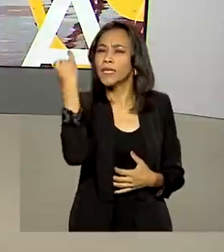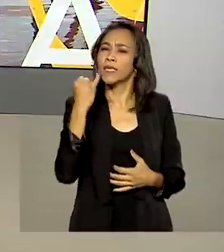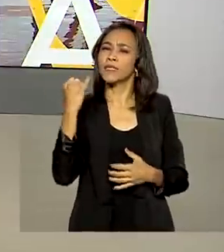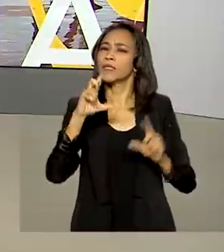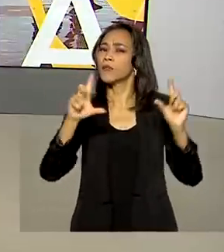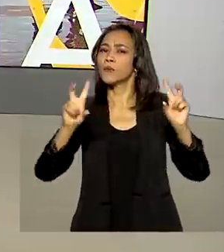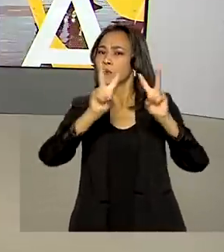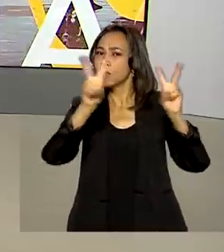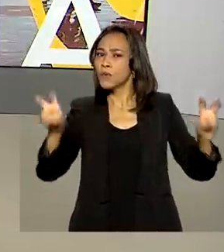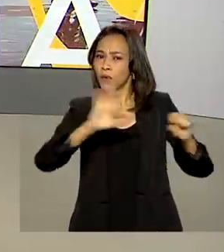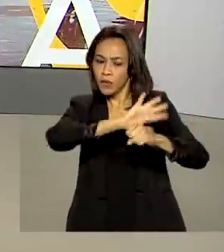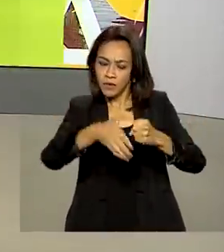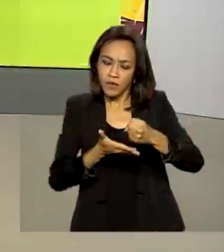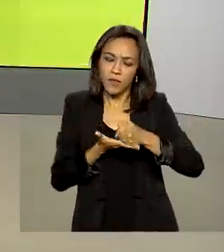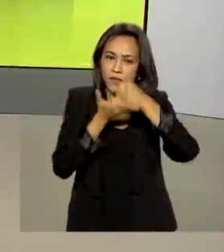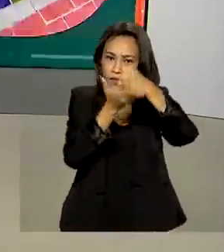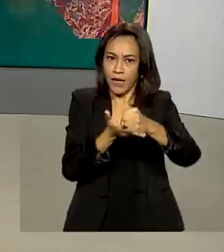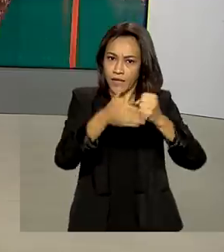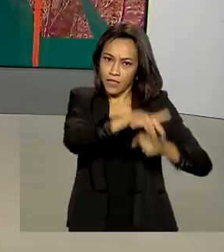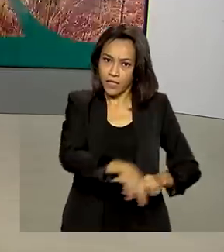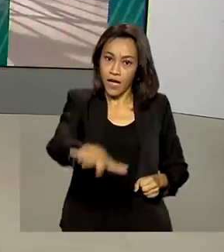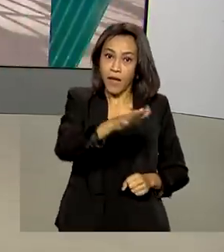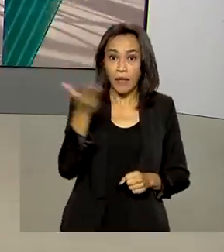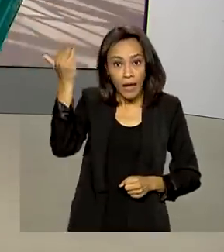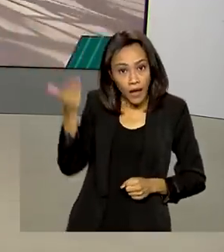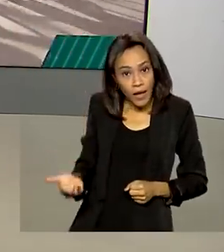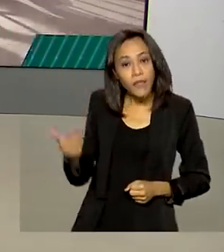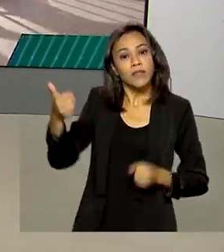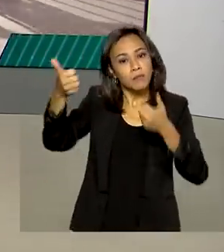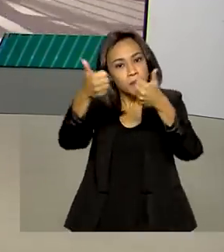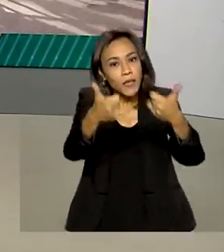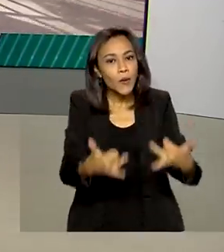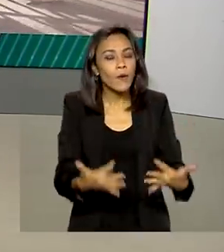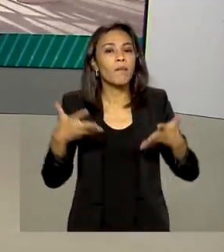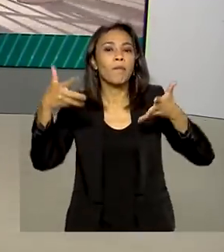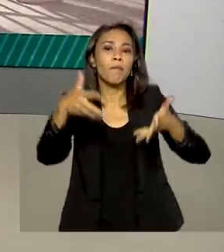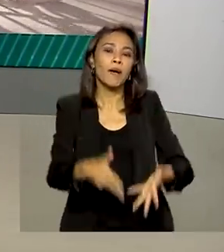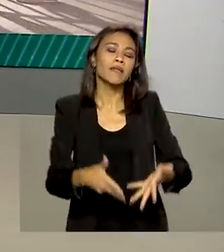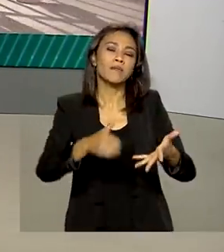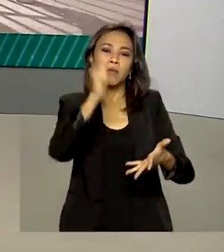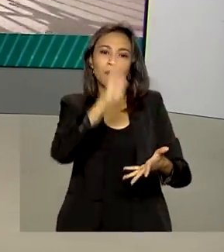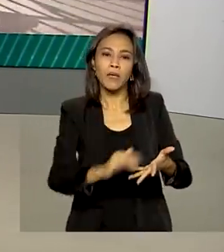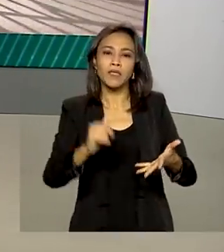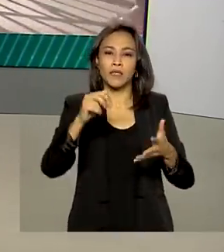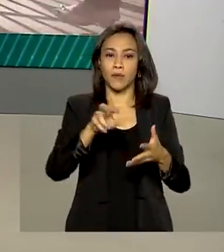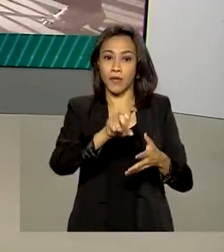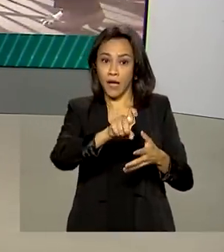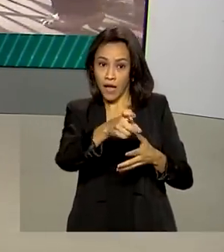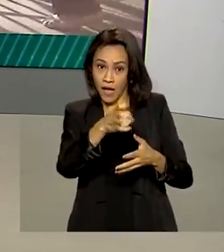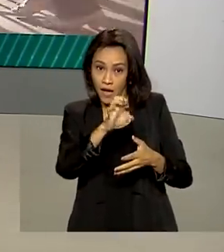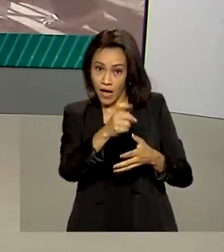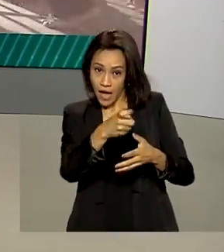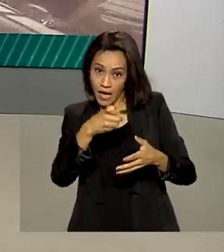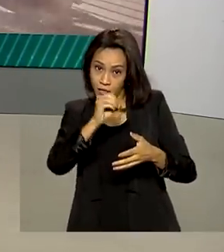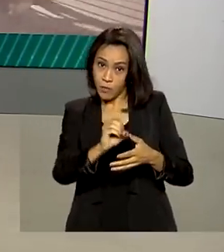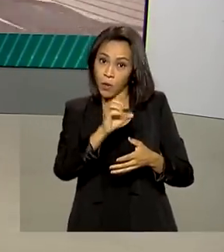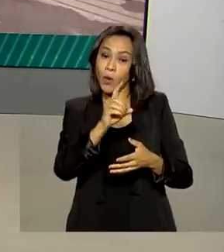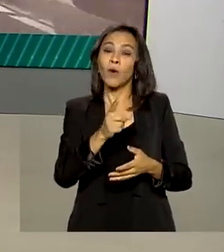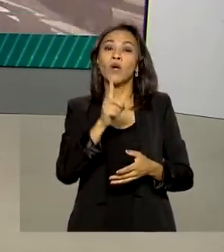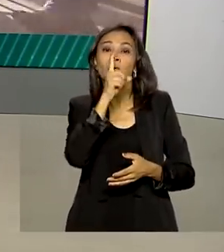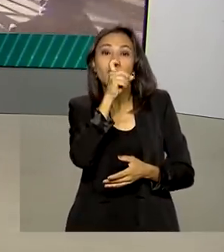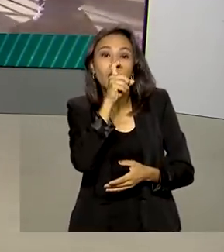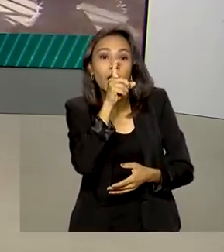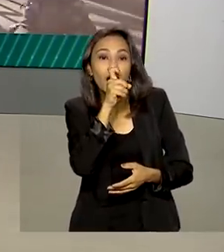sustentável no setor. Gilson Machado também comentou a participação do Brasil na Expo Dubai, nos Emirados Árabes Unidos, um dos